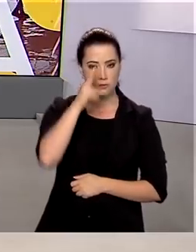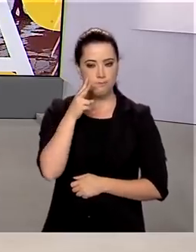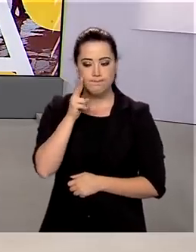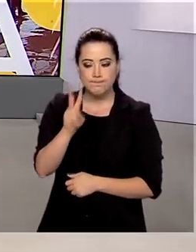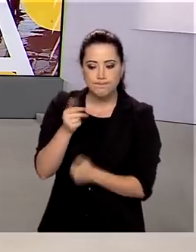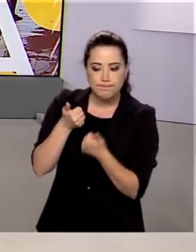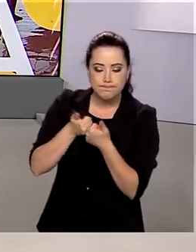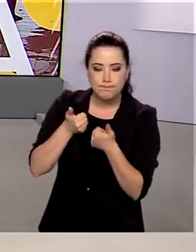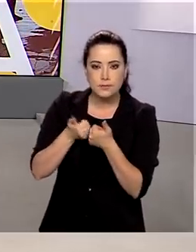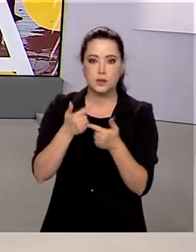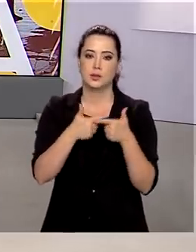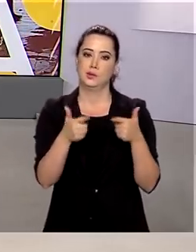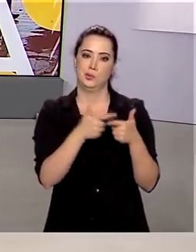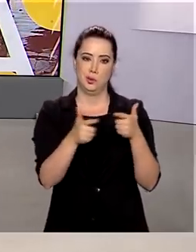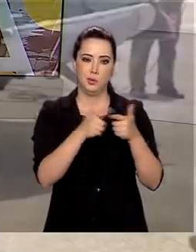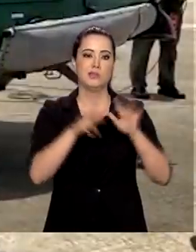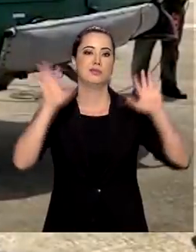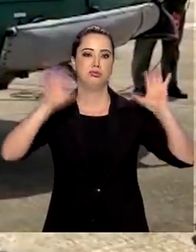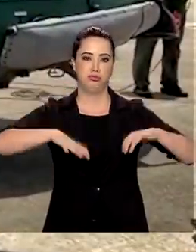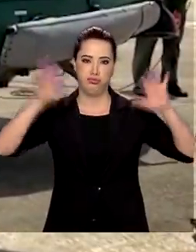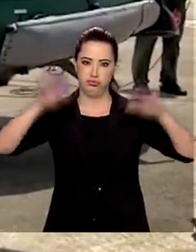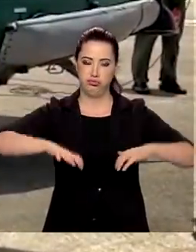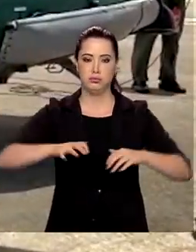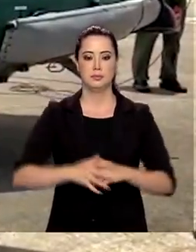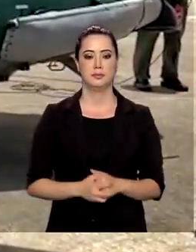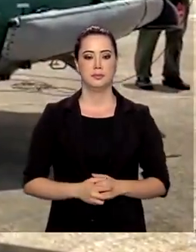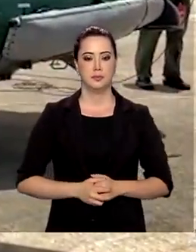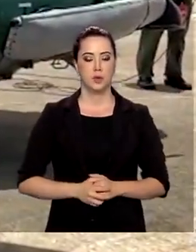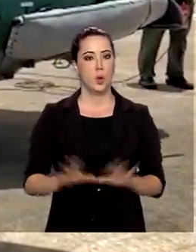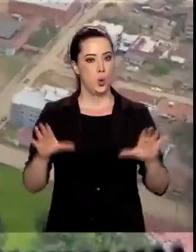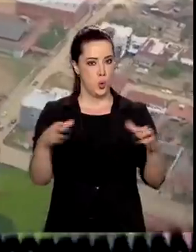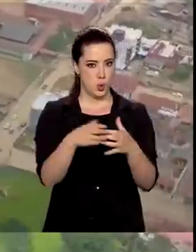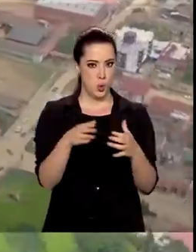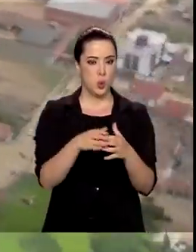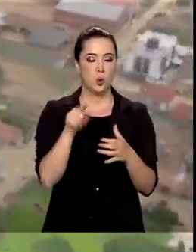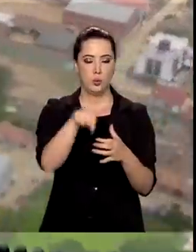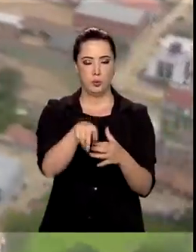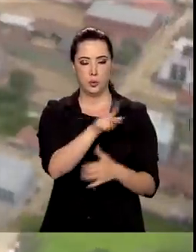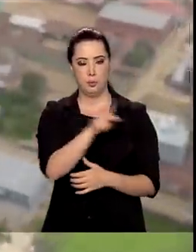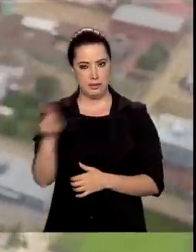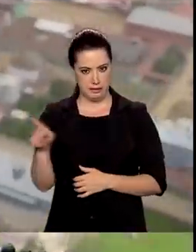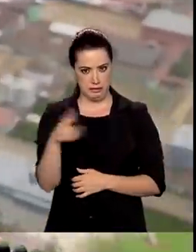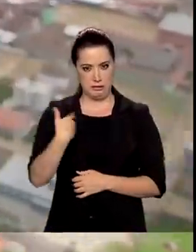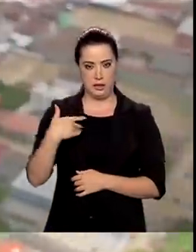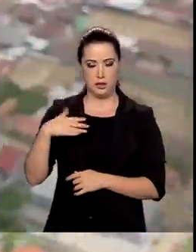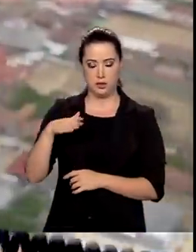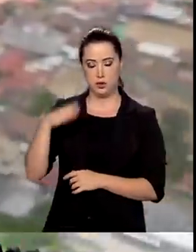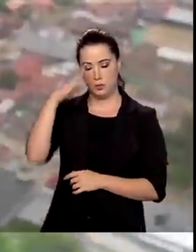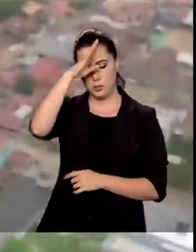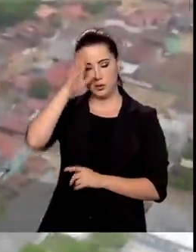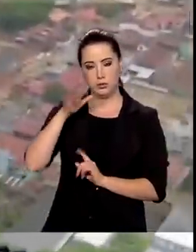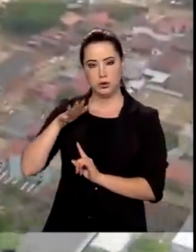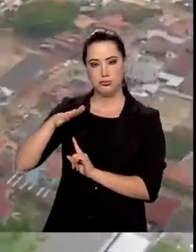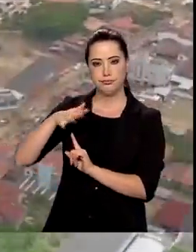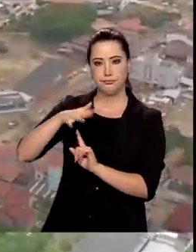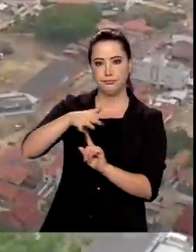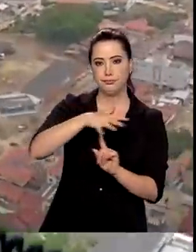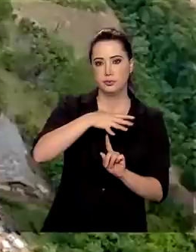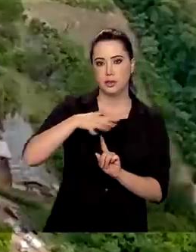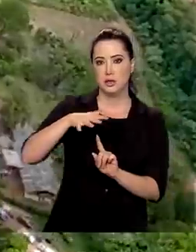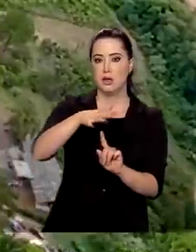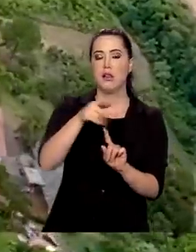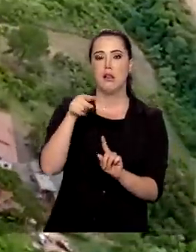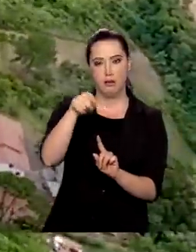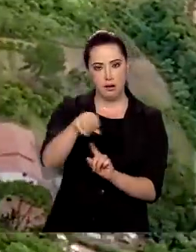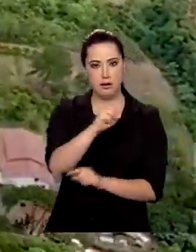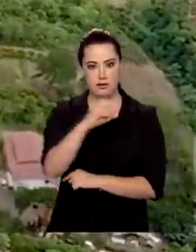provocados pelos temporais. A comitiva do presidente sobrevoou as regiões mais atingidas pelas fortes chuvas em Santa Catarina.